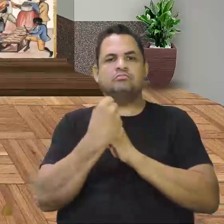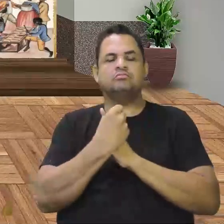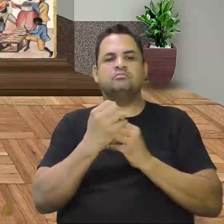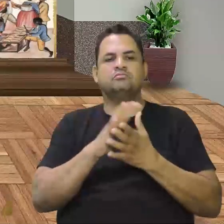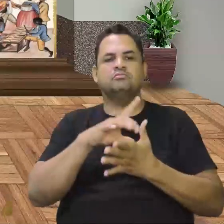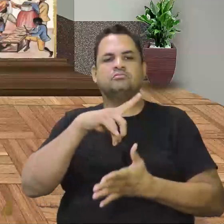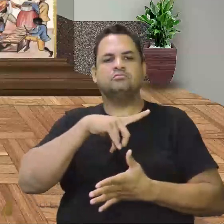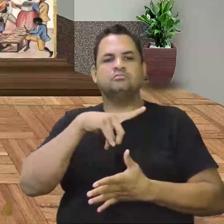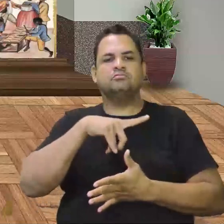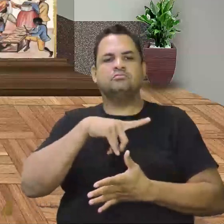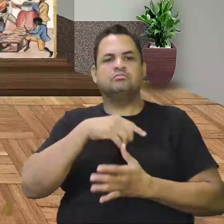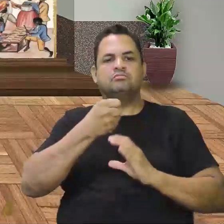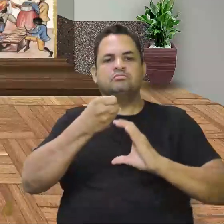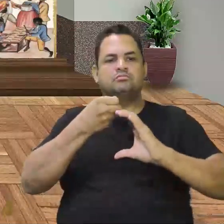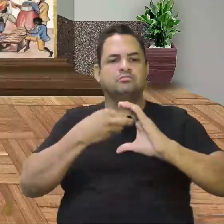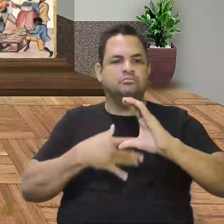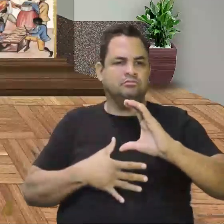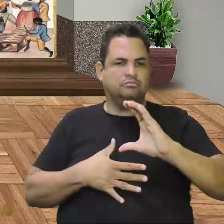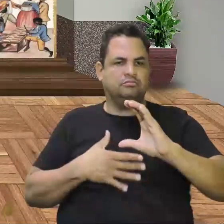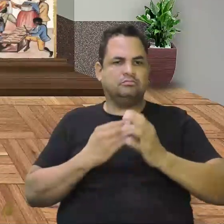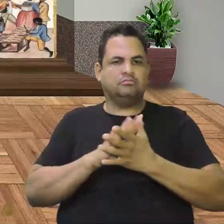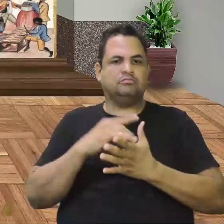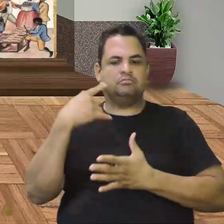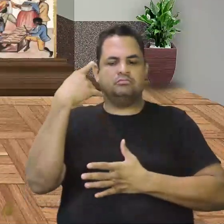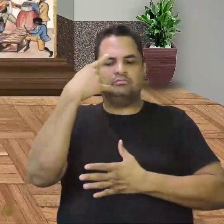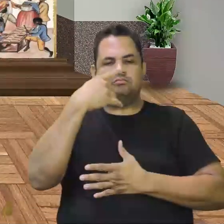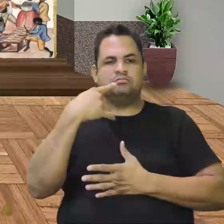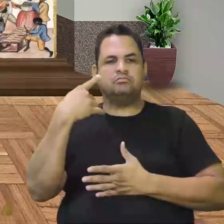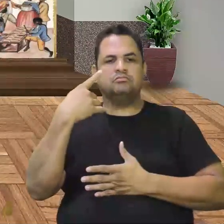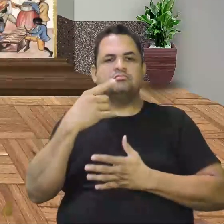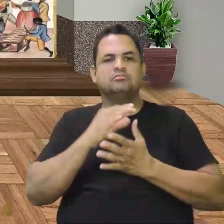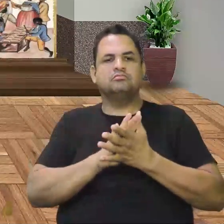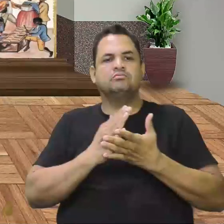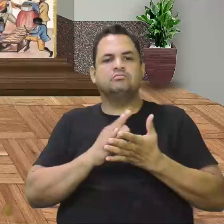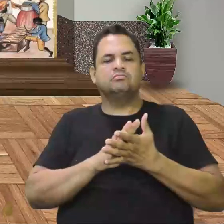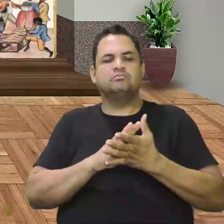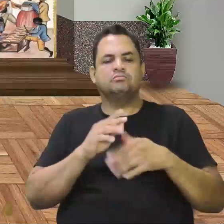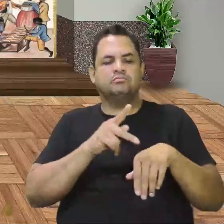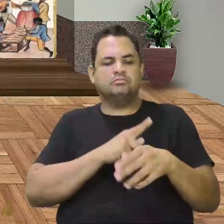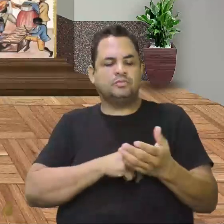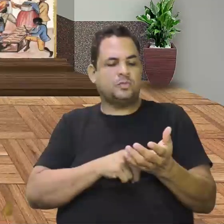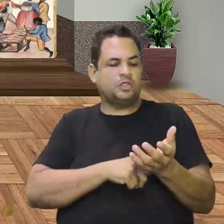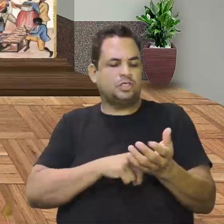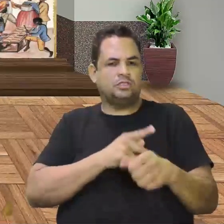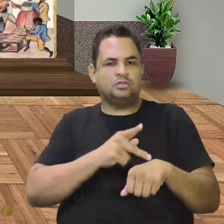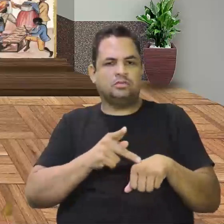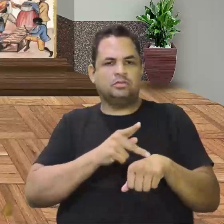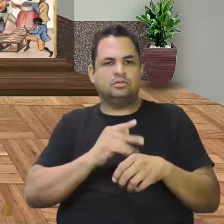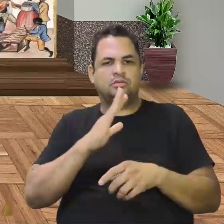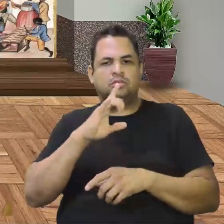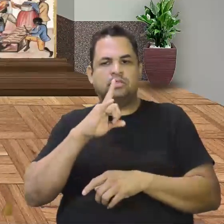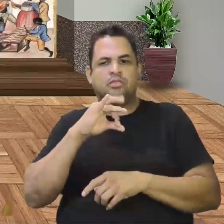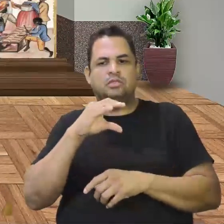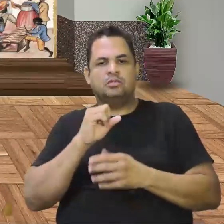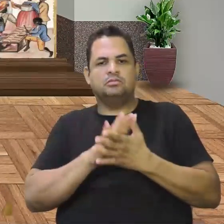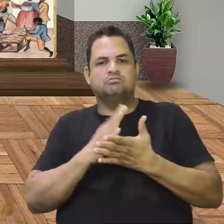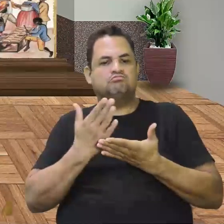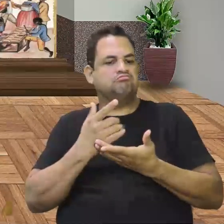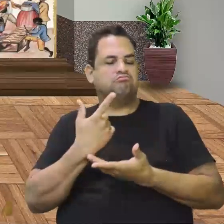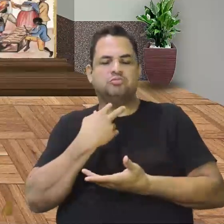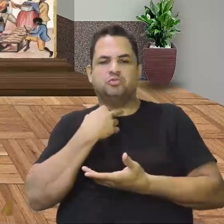tem essas características. Os espanhóis sangue puros. Os crioulos, que não podiam assumir os autocargos.